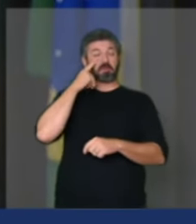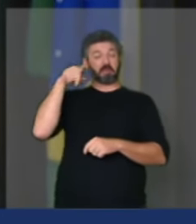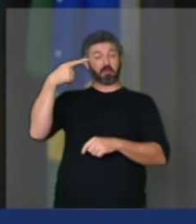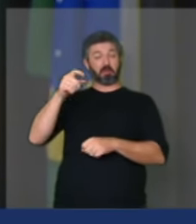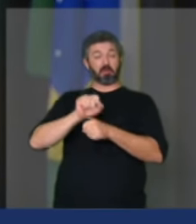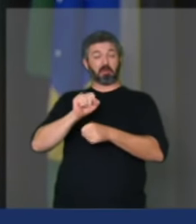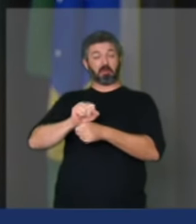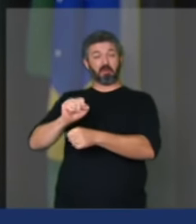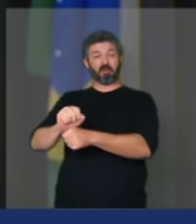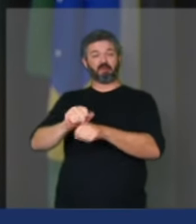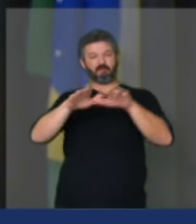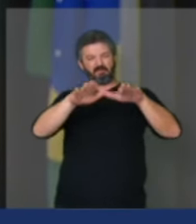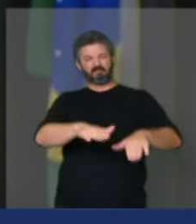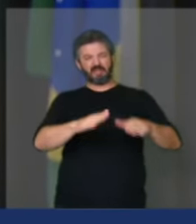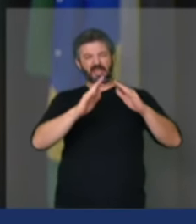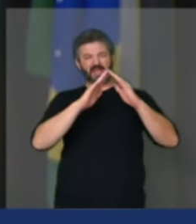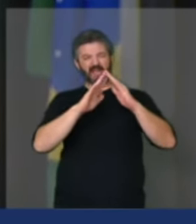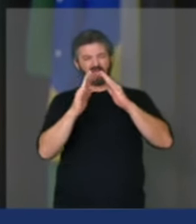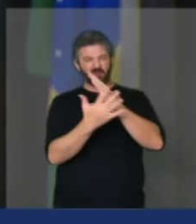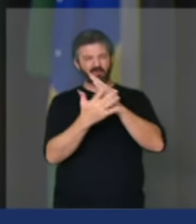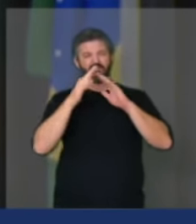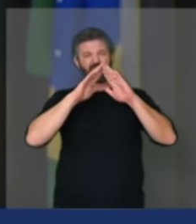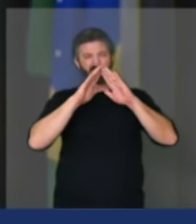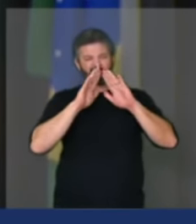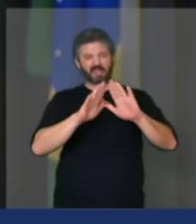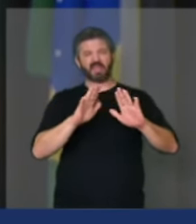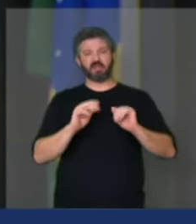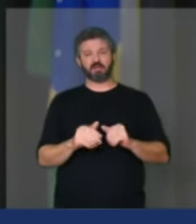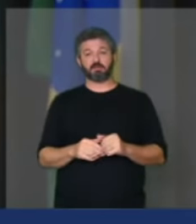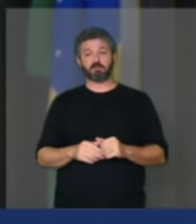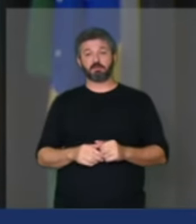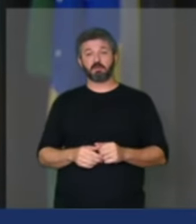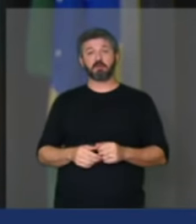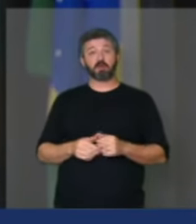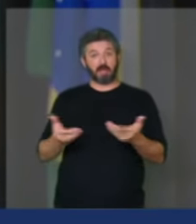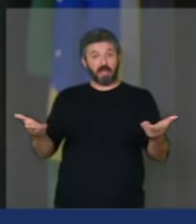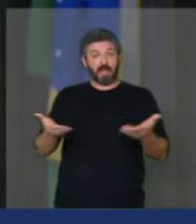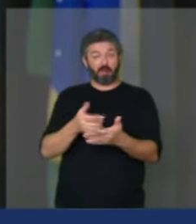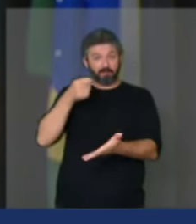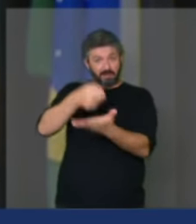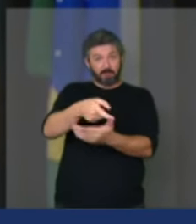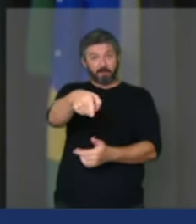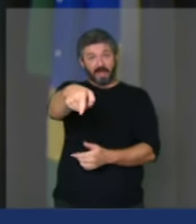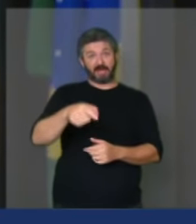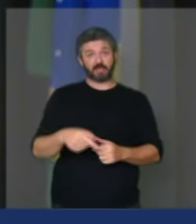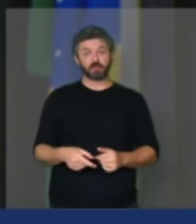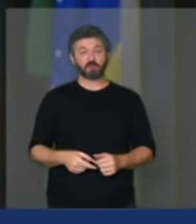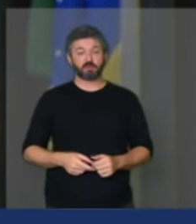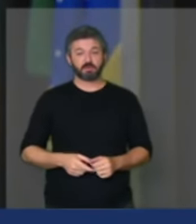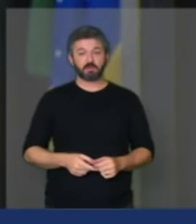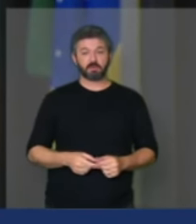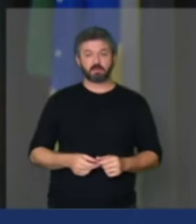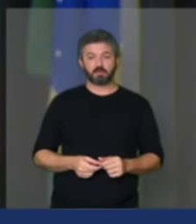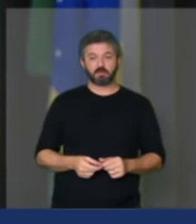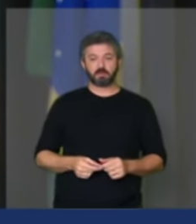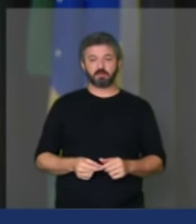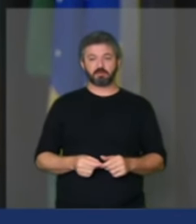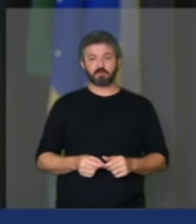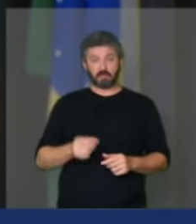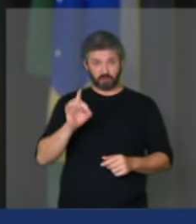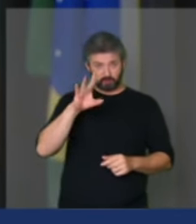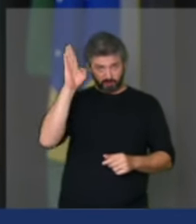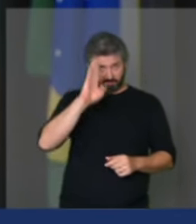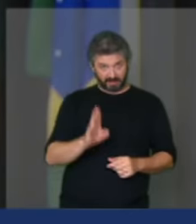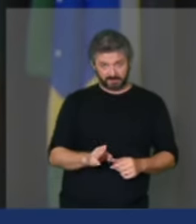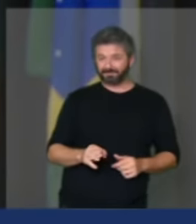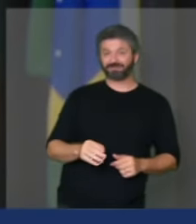fica em casa a economia a gente vê depois está chegando a conta está chegando a conta e não é só no Brasil